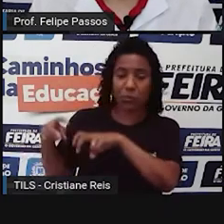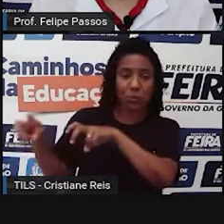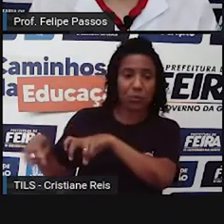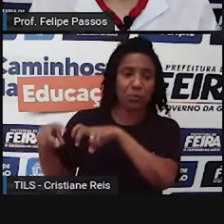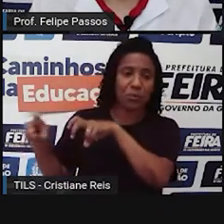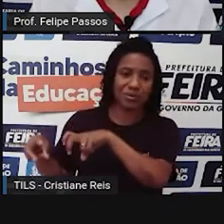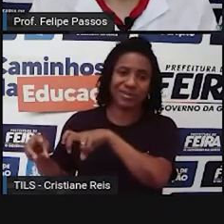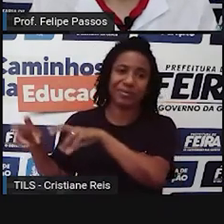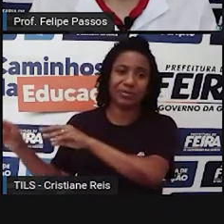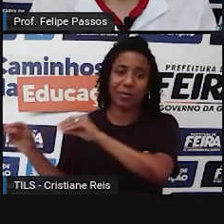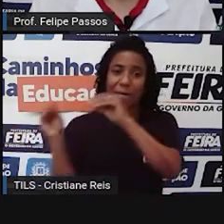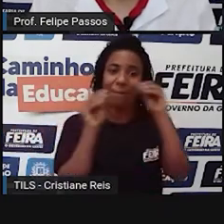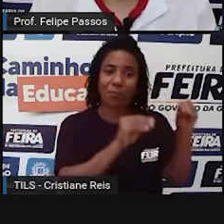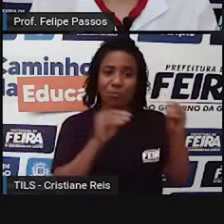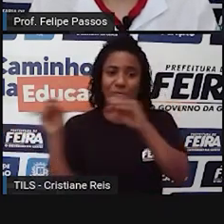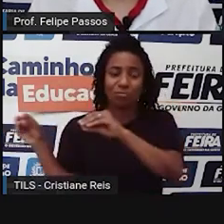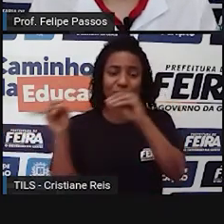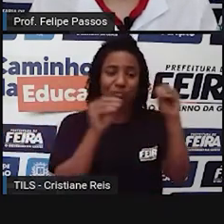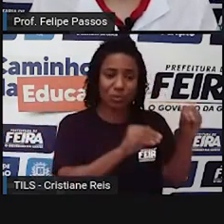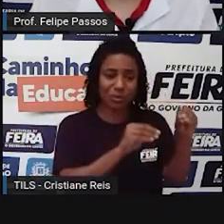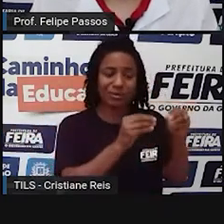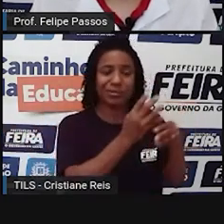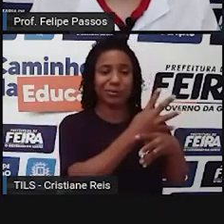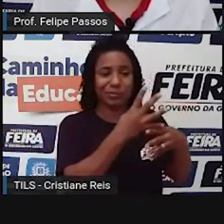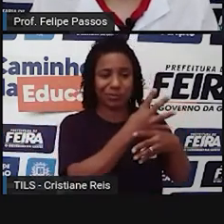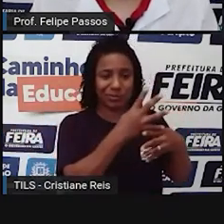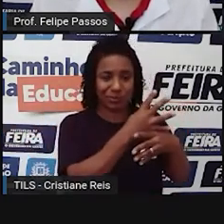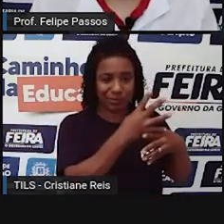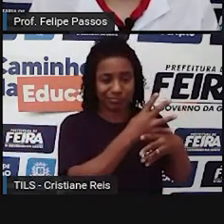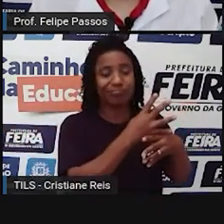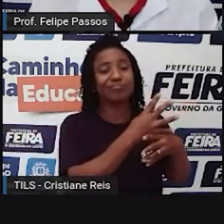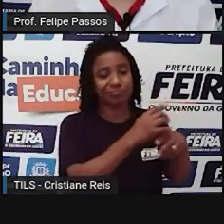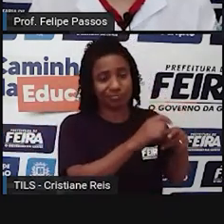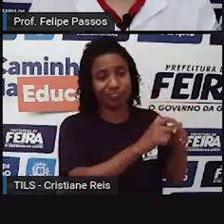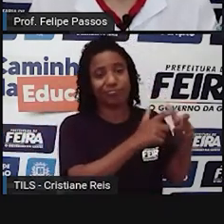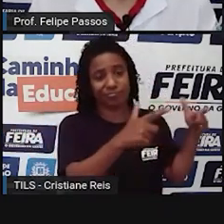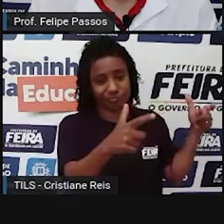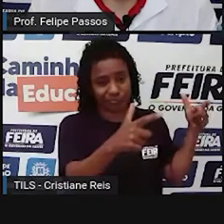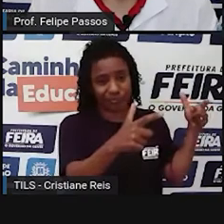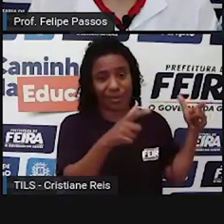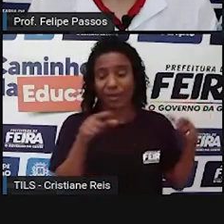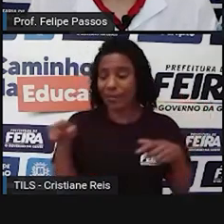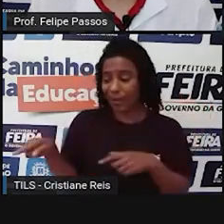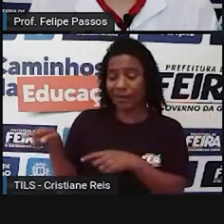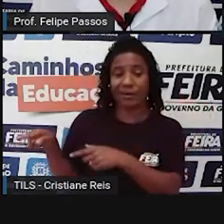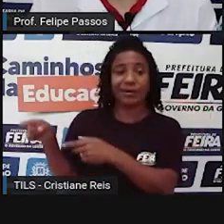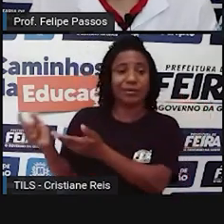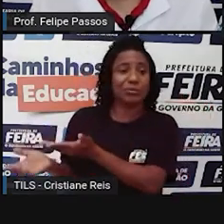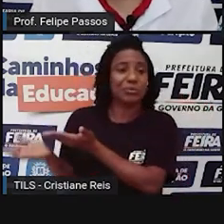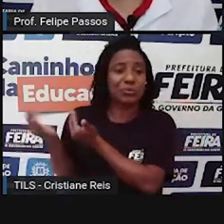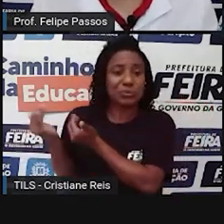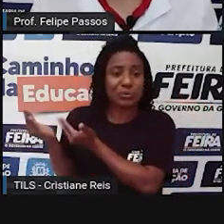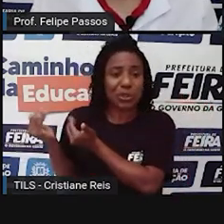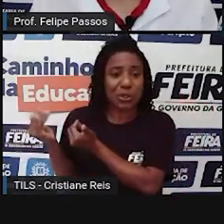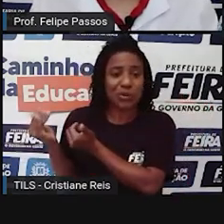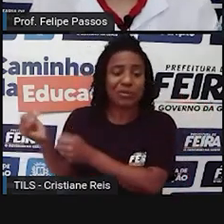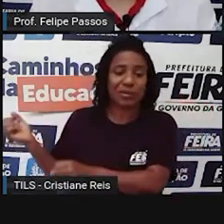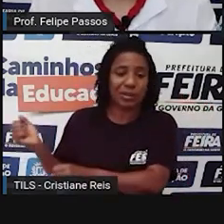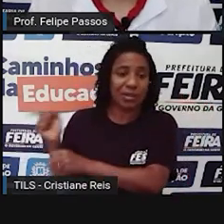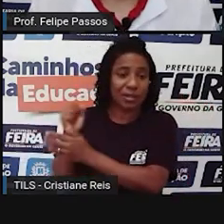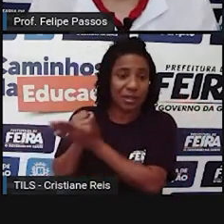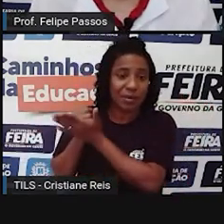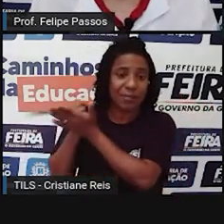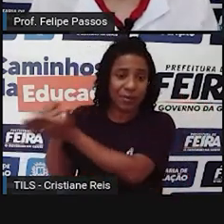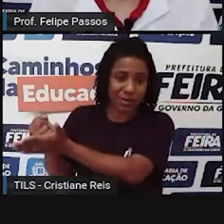se existe, né, apoio a essas pessoas que estão na zona rural, para que elas mantenham esse estilo de vida, com qualidade de vida, não estou